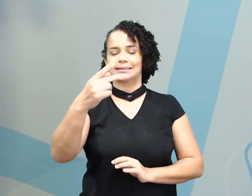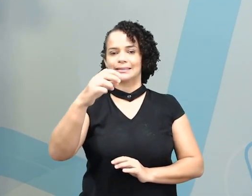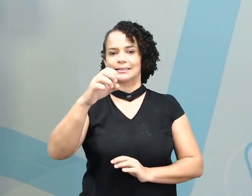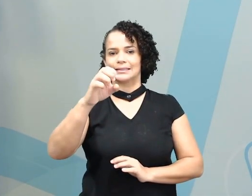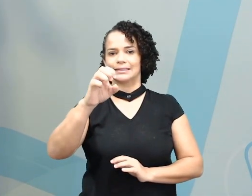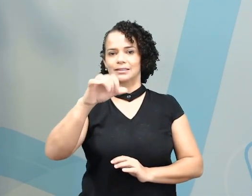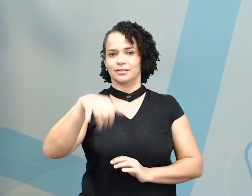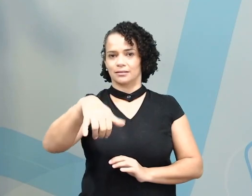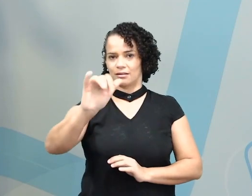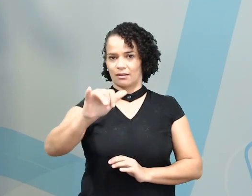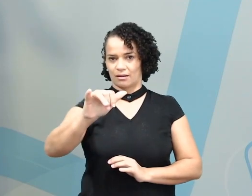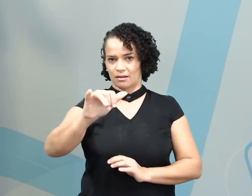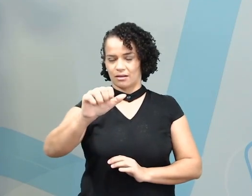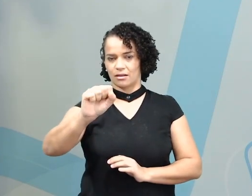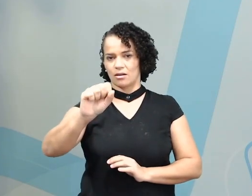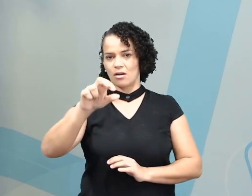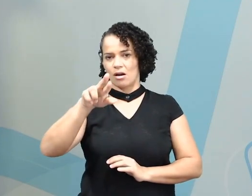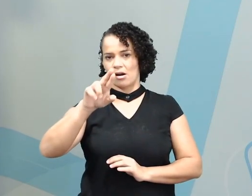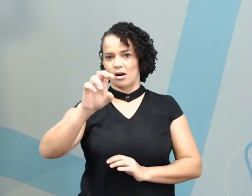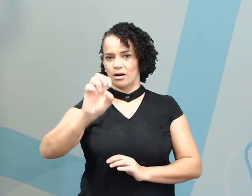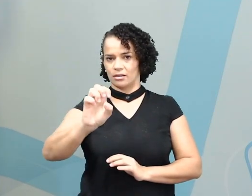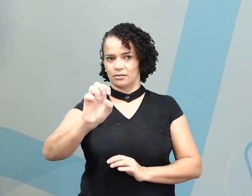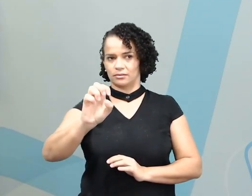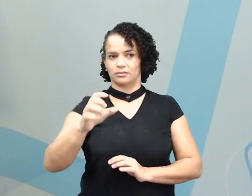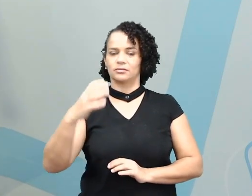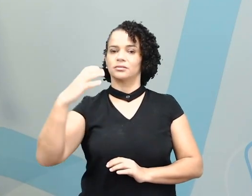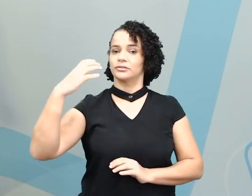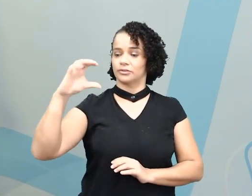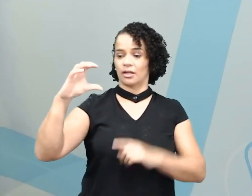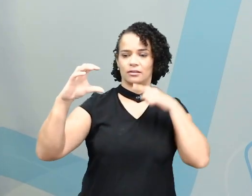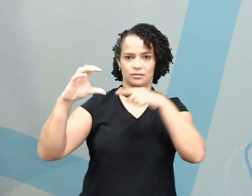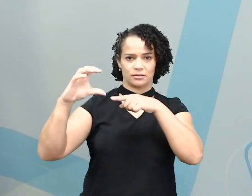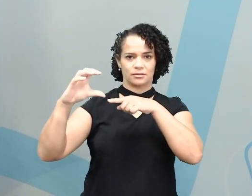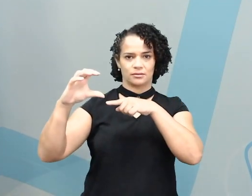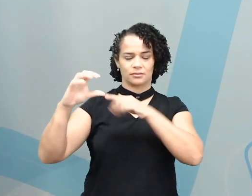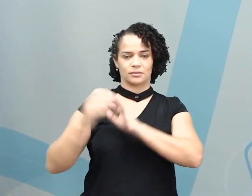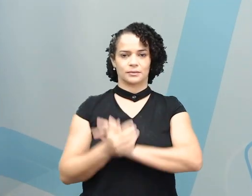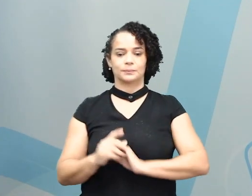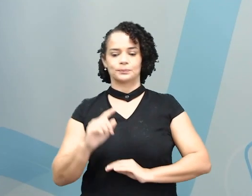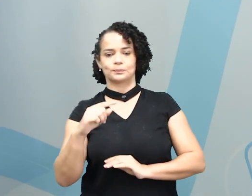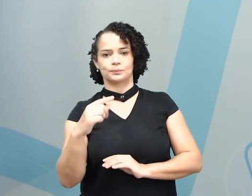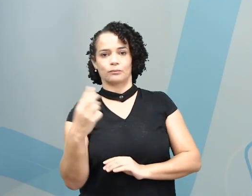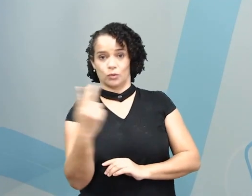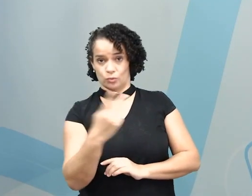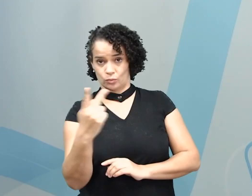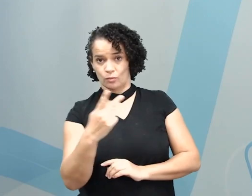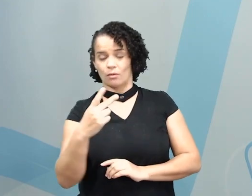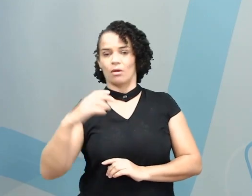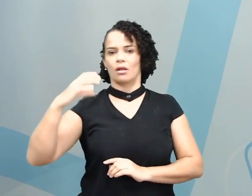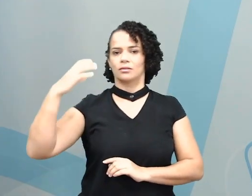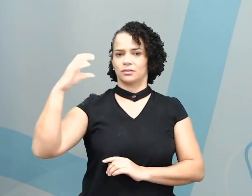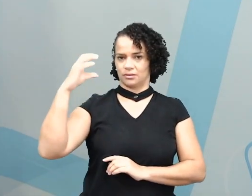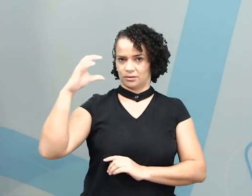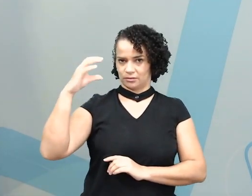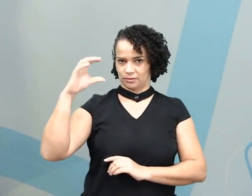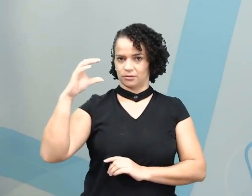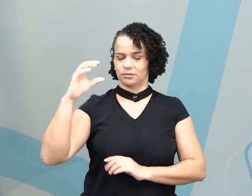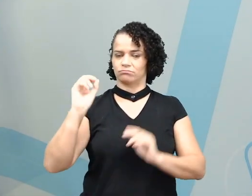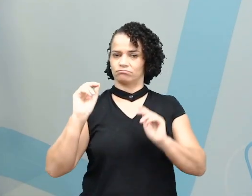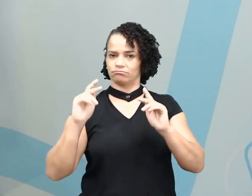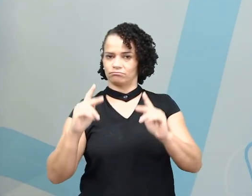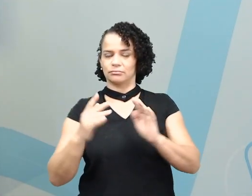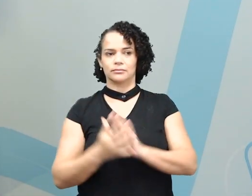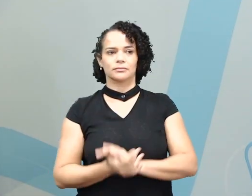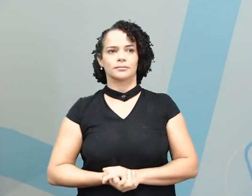scientists. Mais uma vez. They are scientists. What does